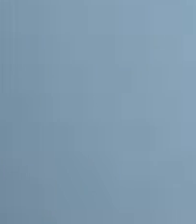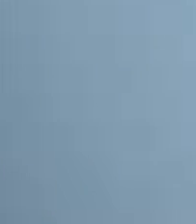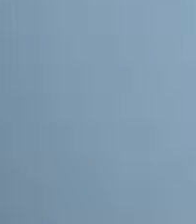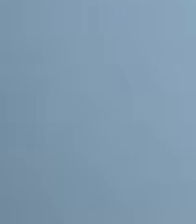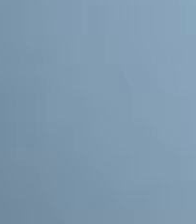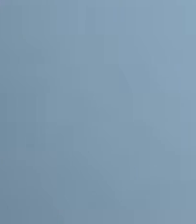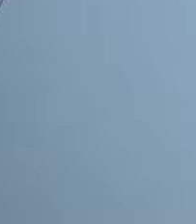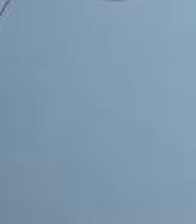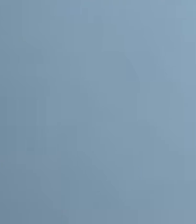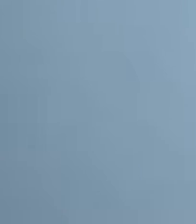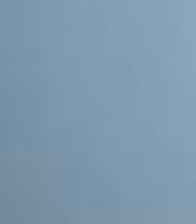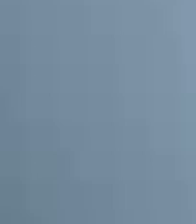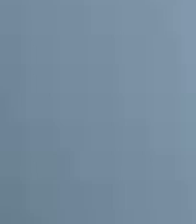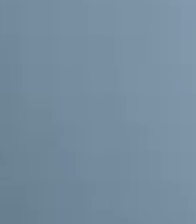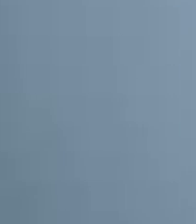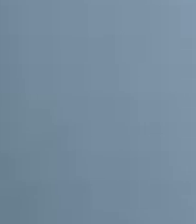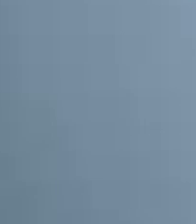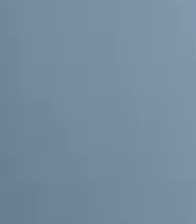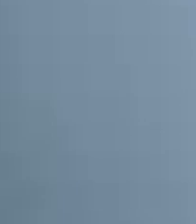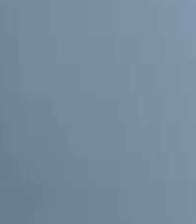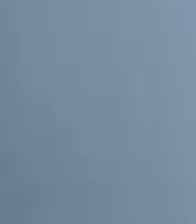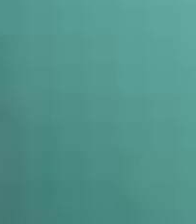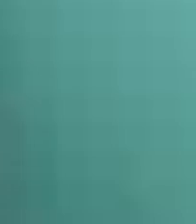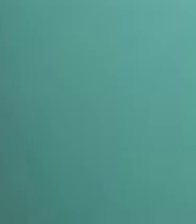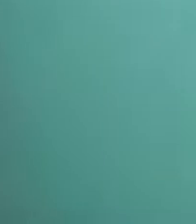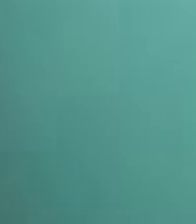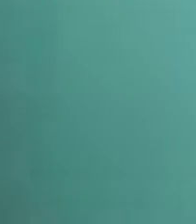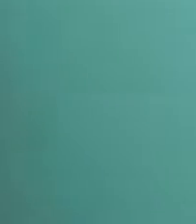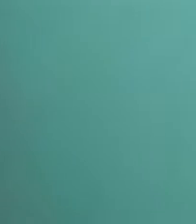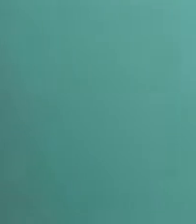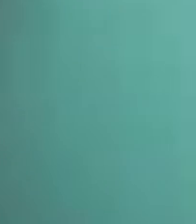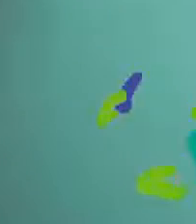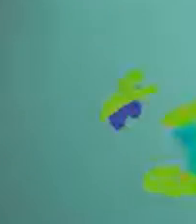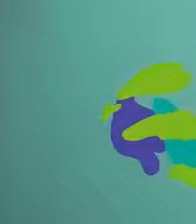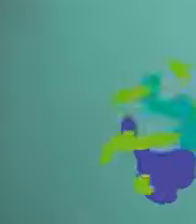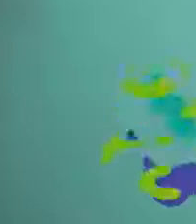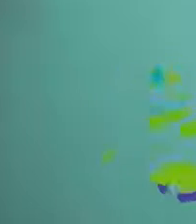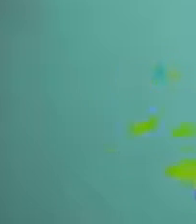Música Música Música